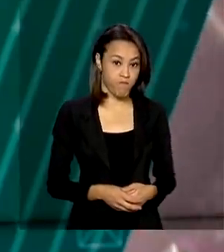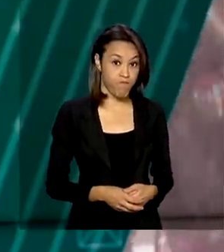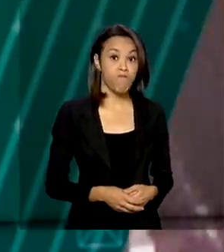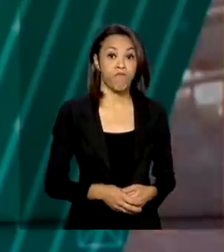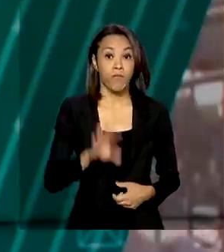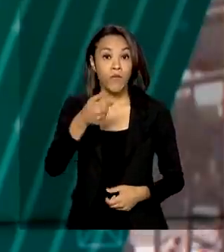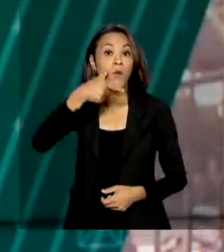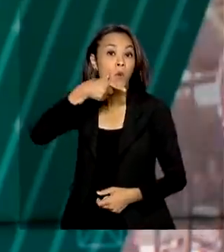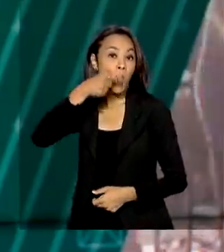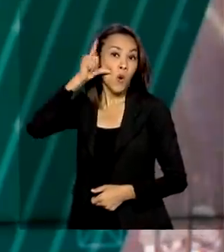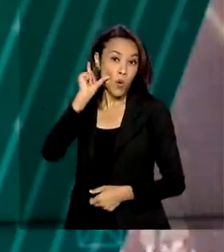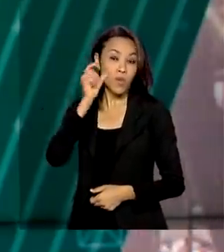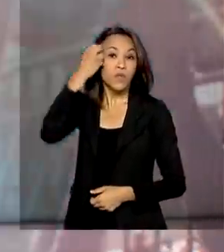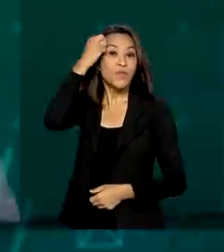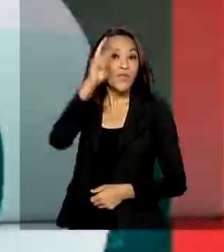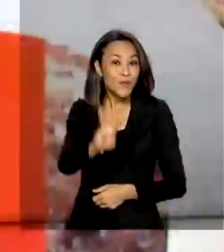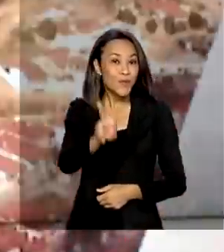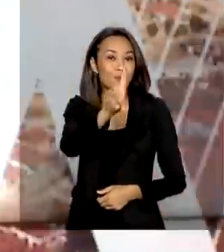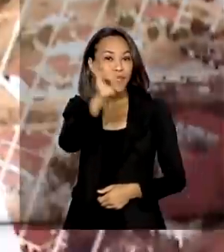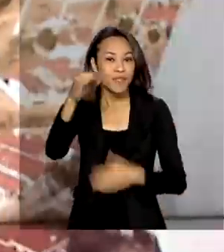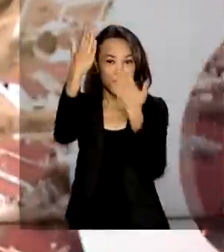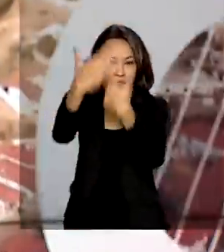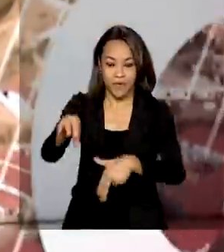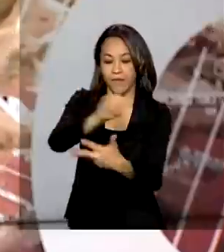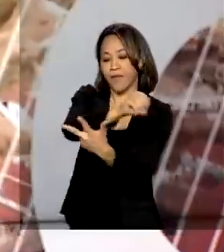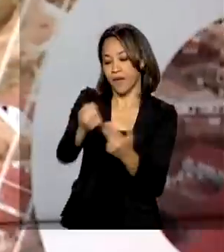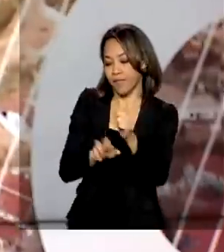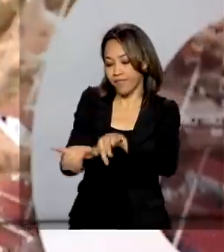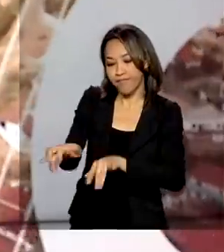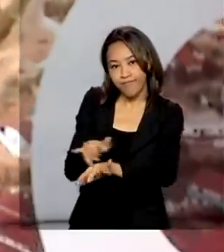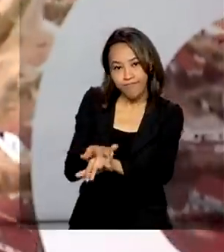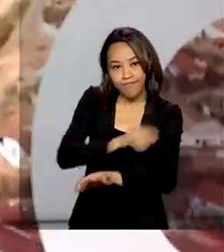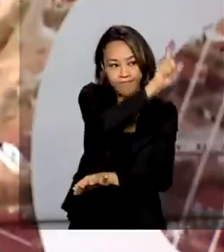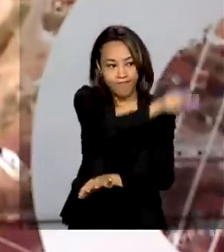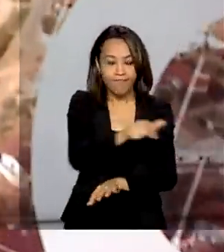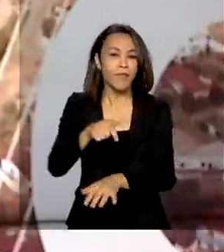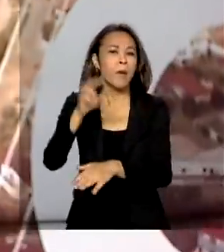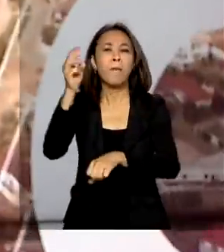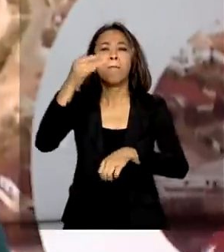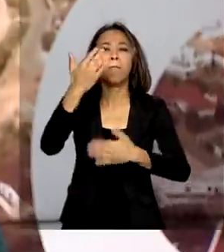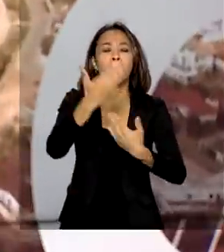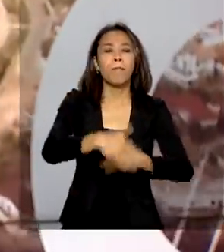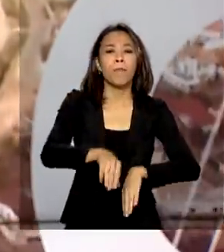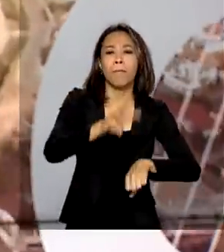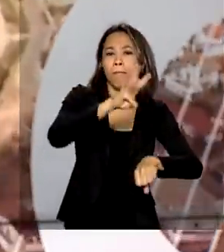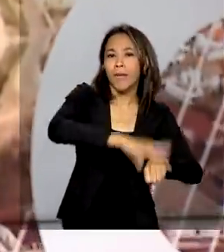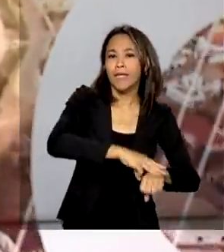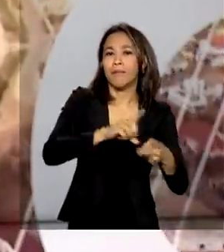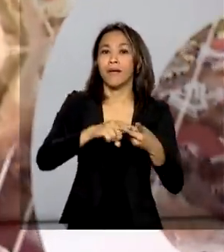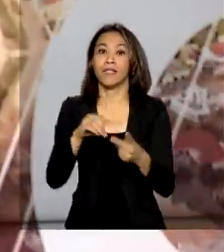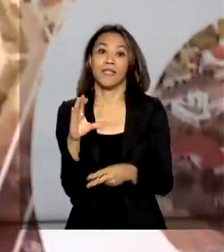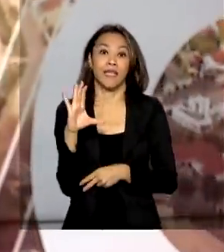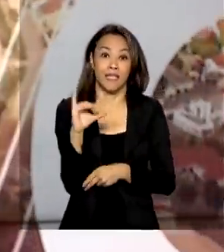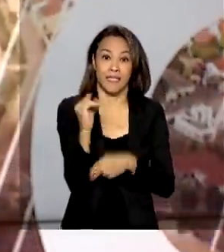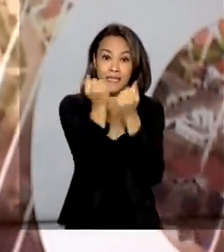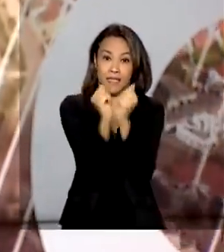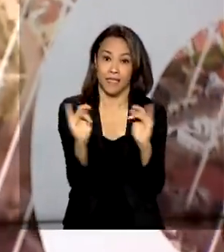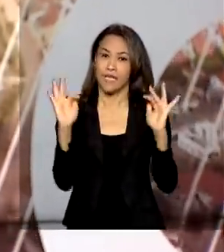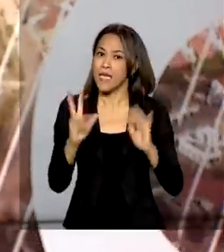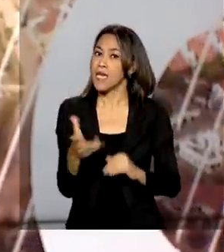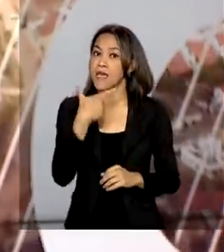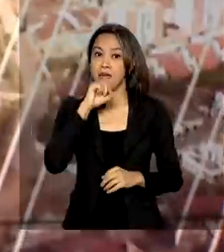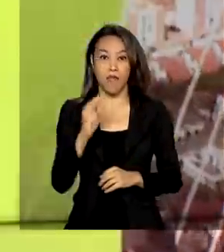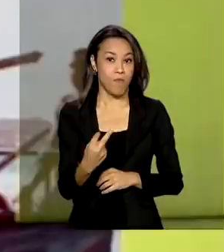Ontem foi o segundo dia do Enem Digital. Os candidatos fizeram as provas de matemática e ciências da natureza. Quem não pôde fazer o Exame